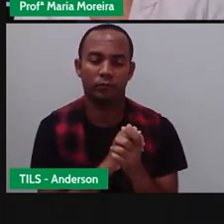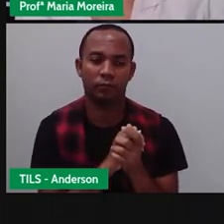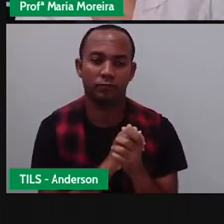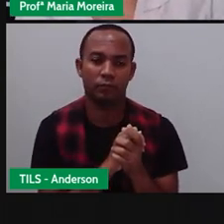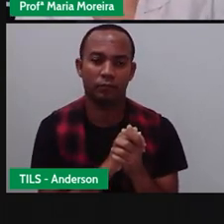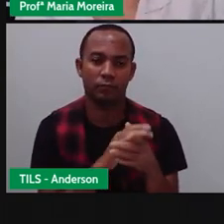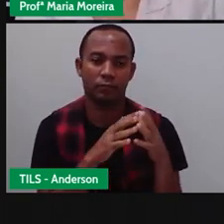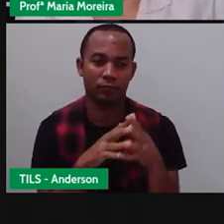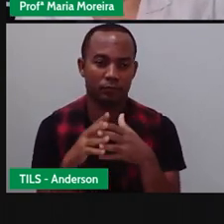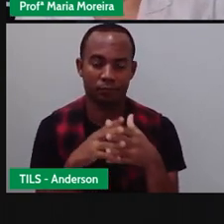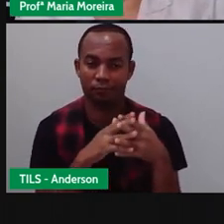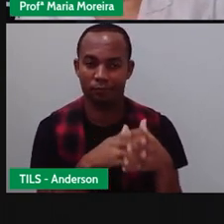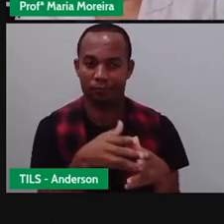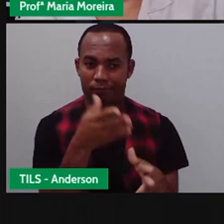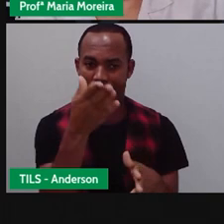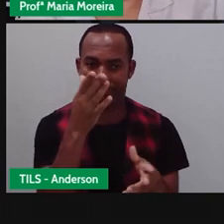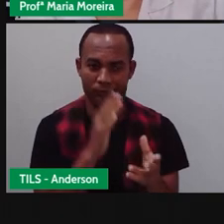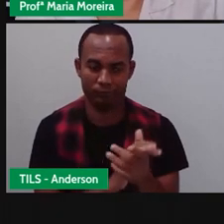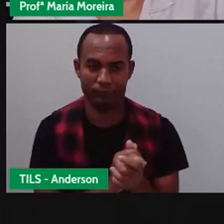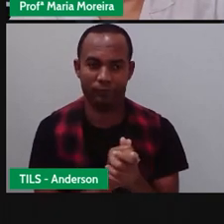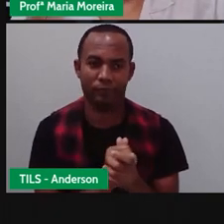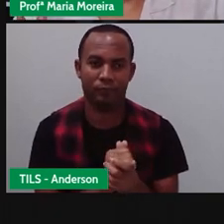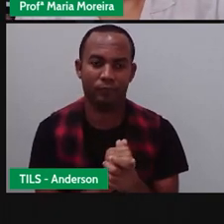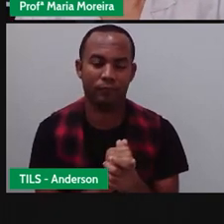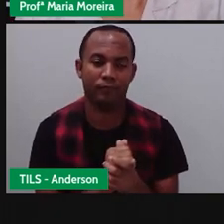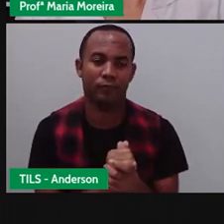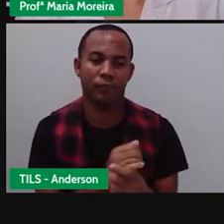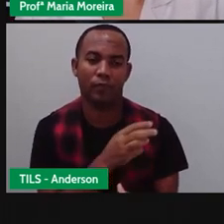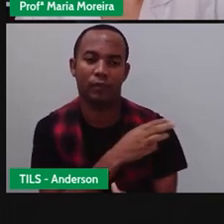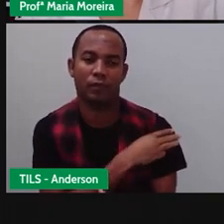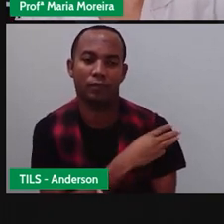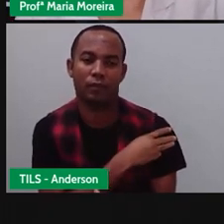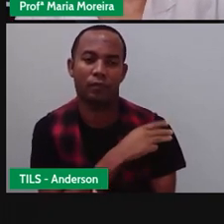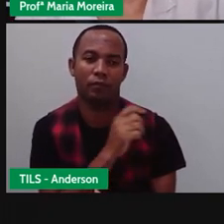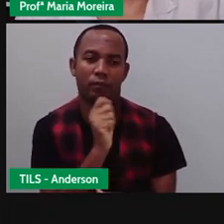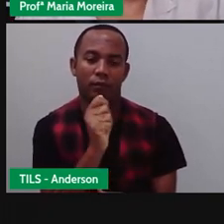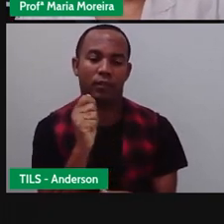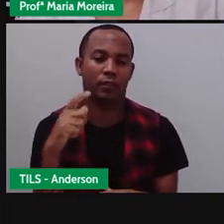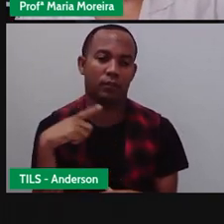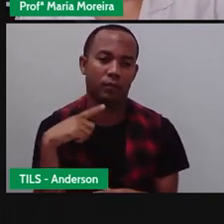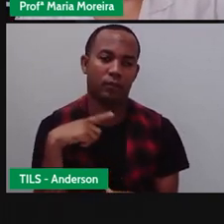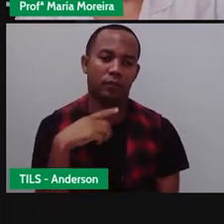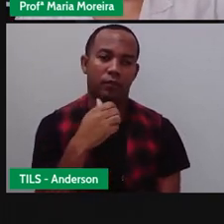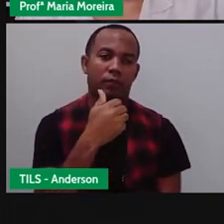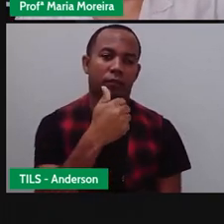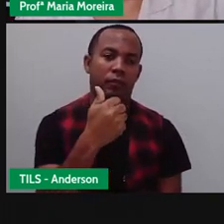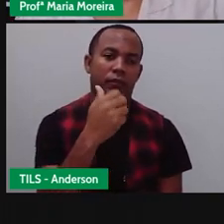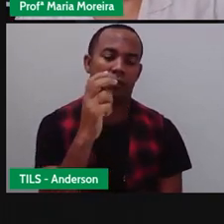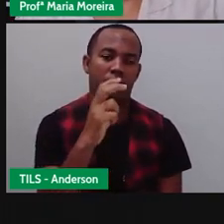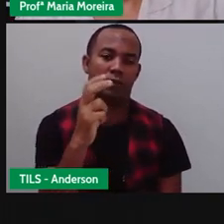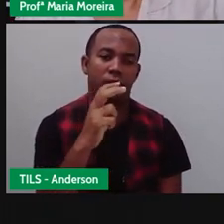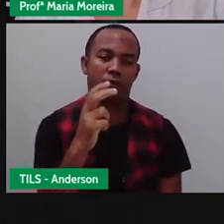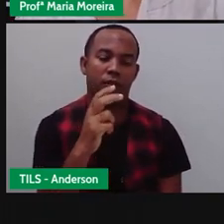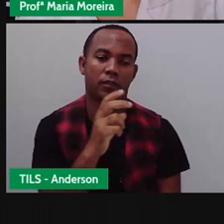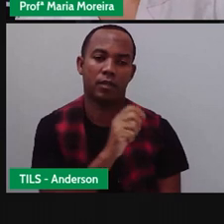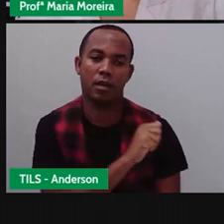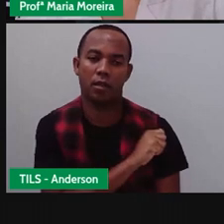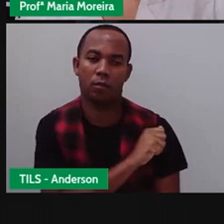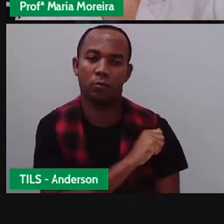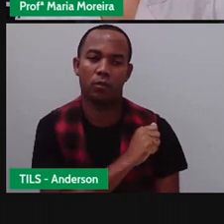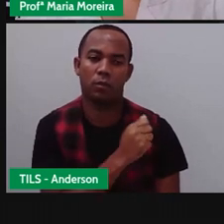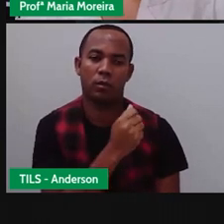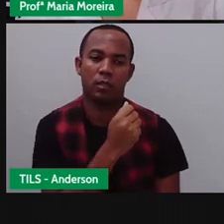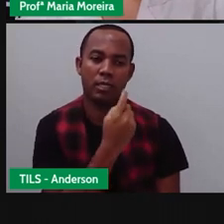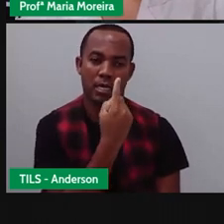confundindo com a Anísio. O Francisco Martins, terceiro ano, né? Terceiro ano lá, tem 15 alunos e cada um tem uma